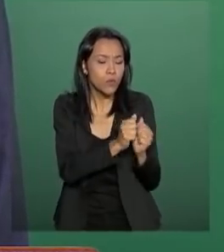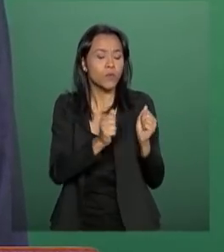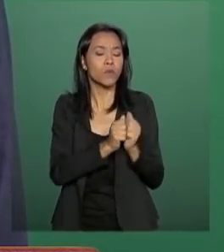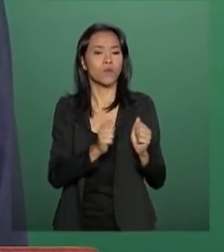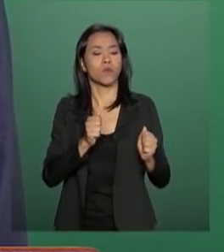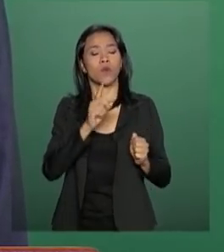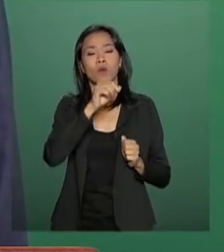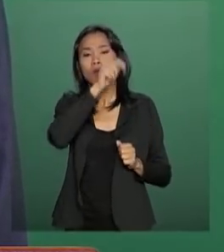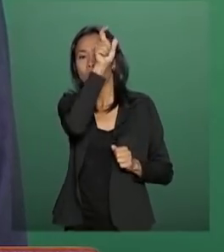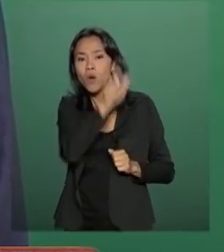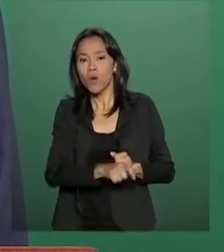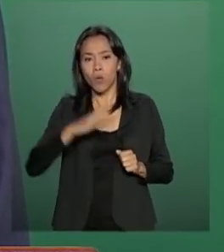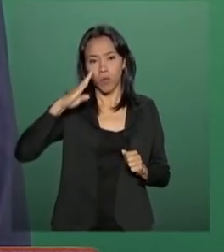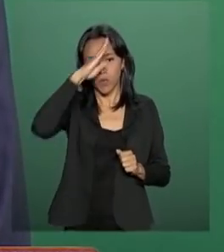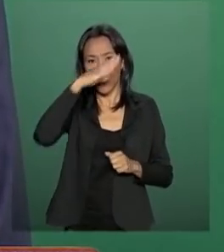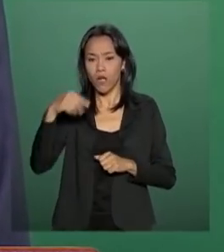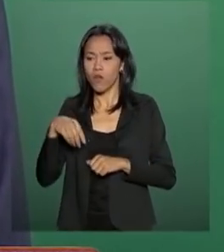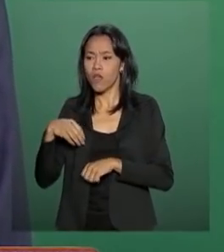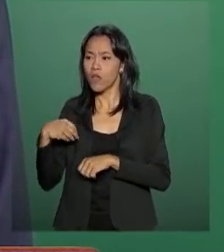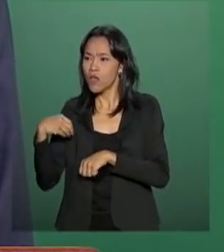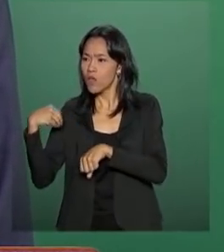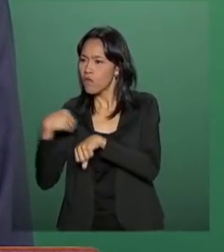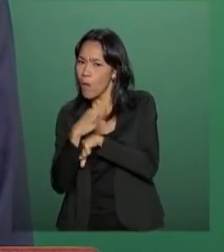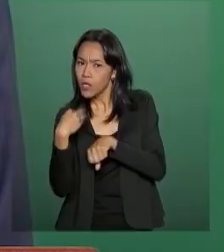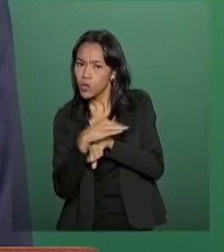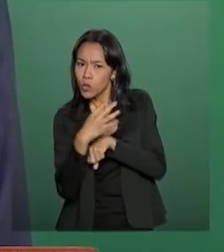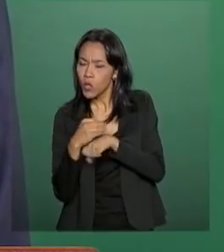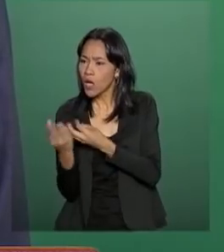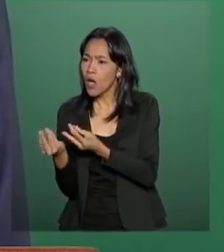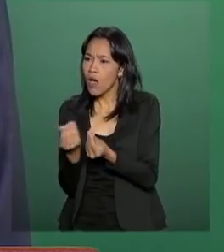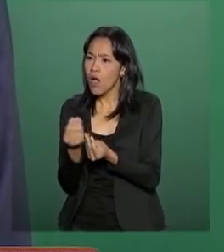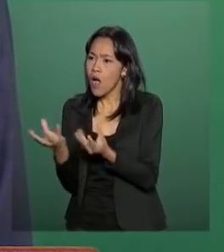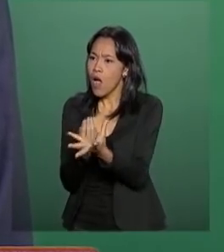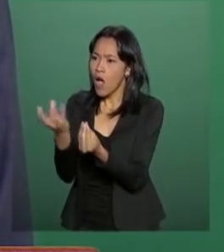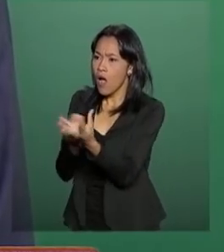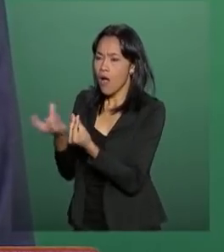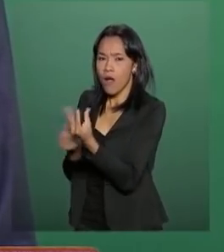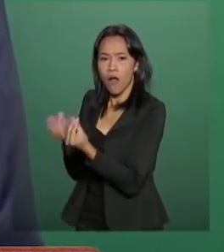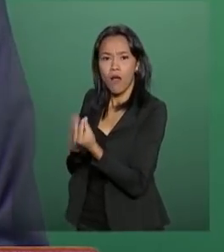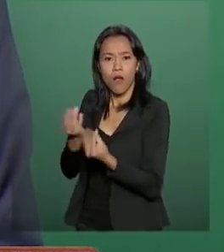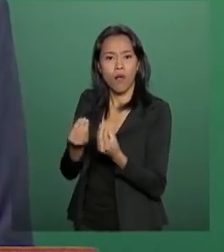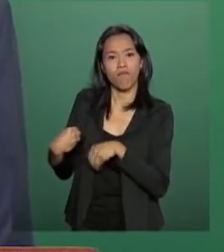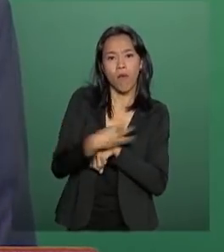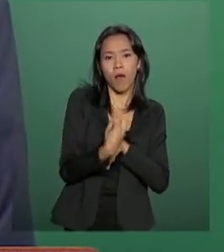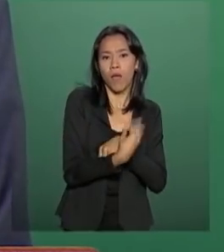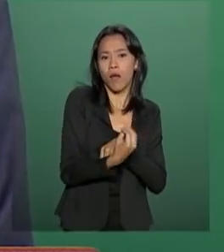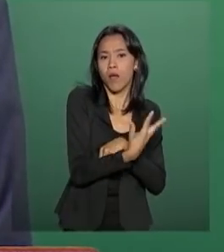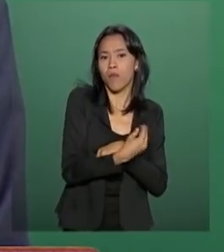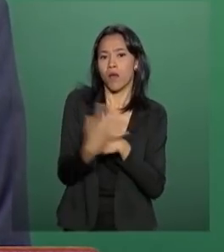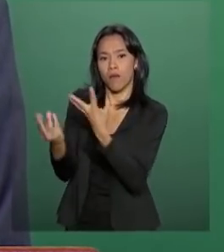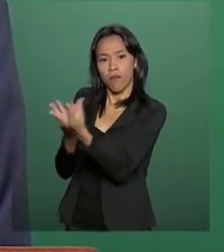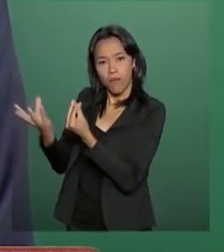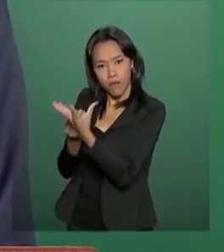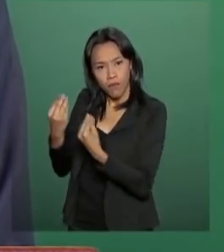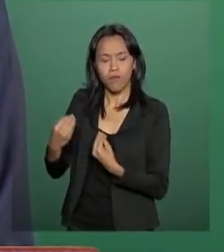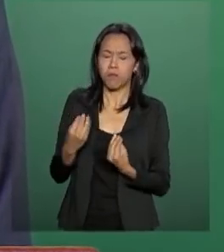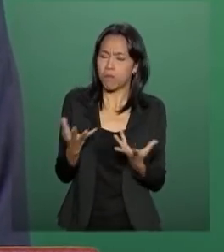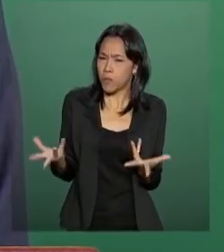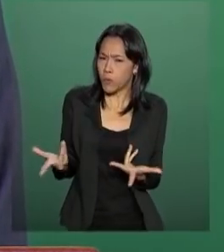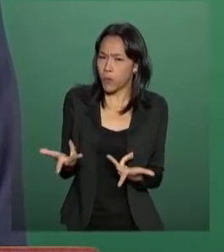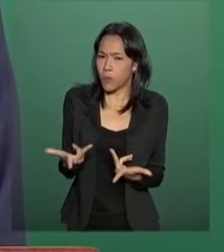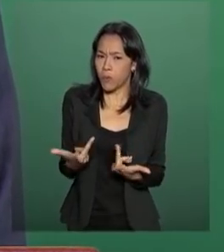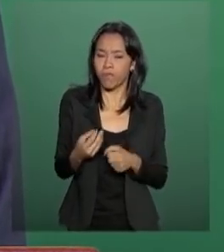as informações mais atualizadas, mais elaboradas possível,